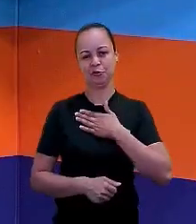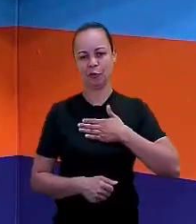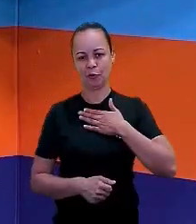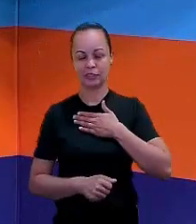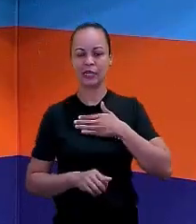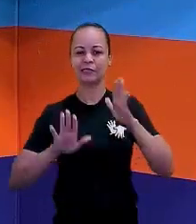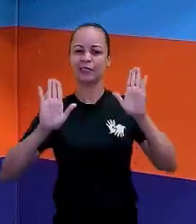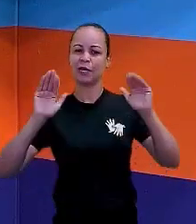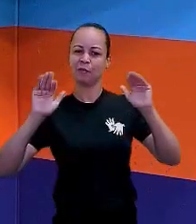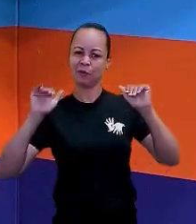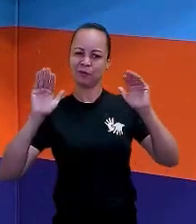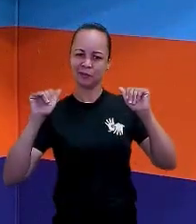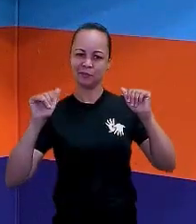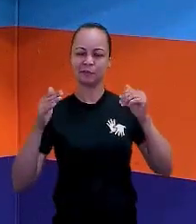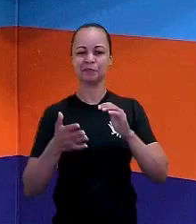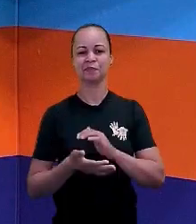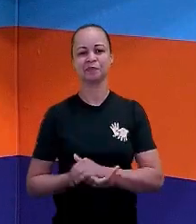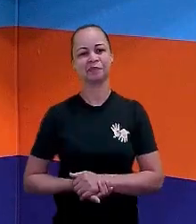Until the next lesson!